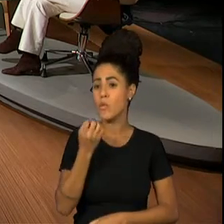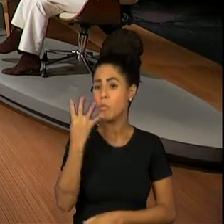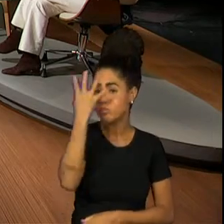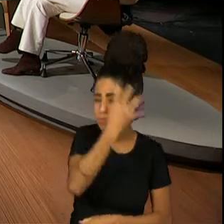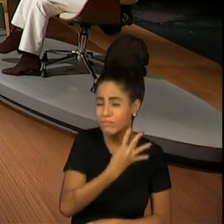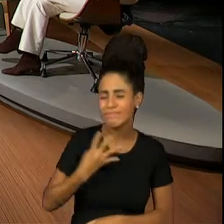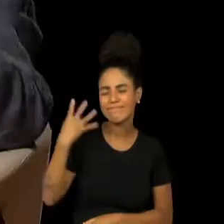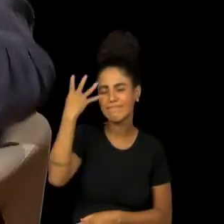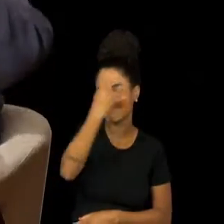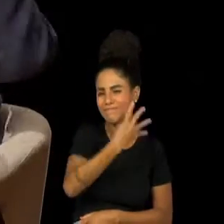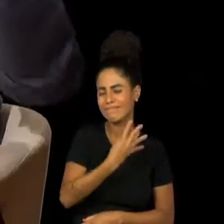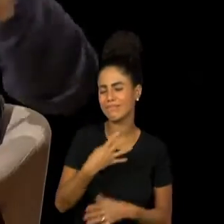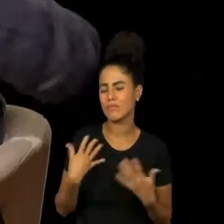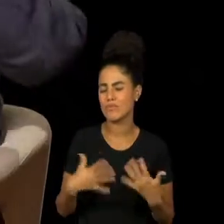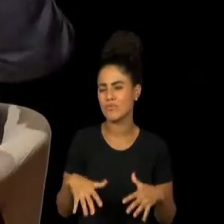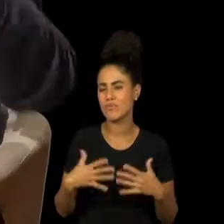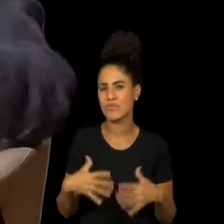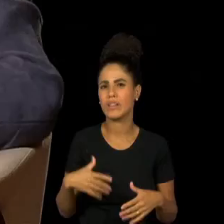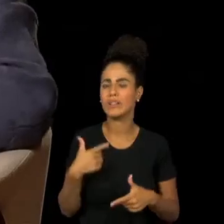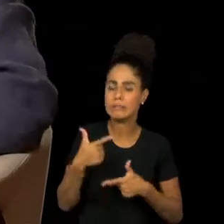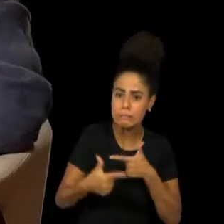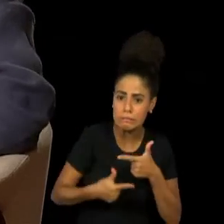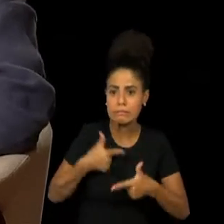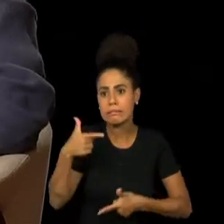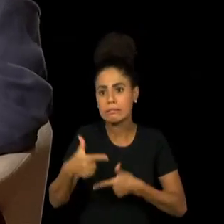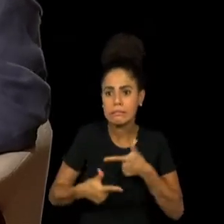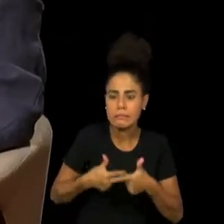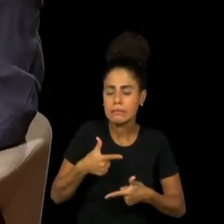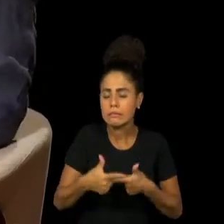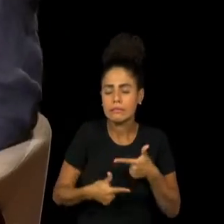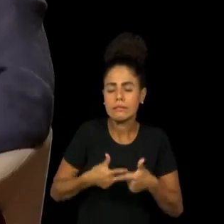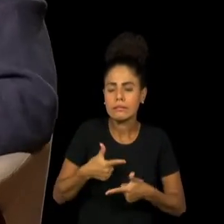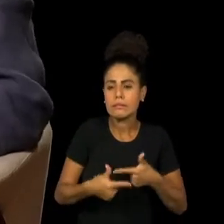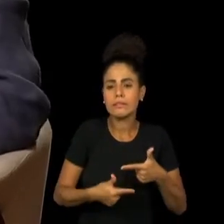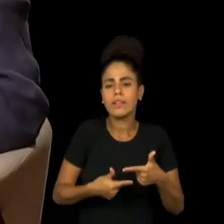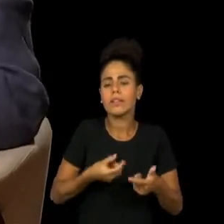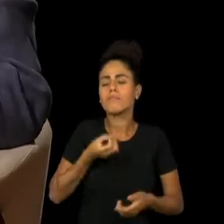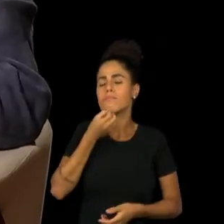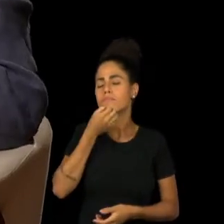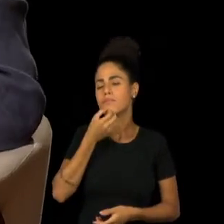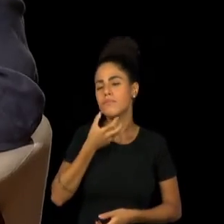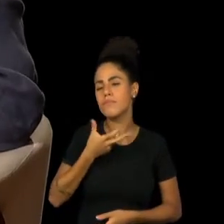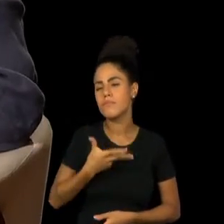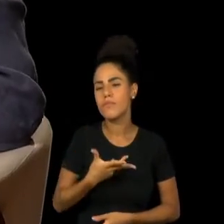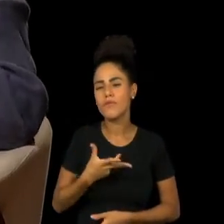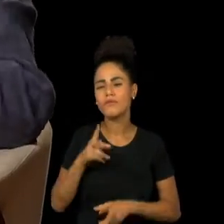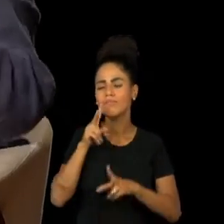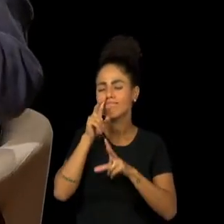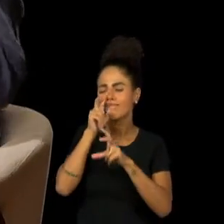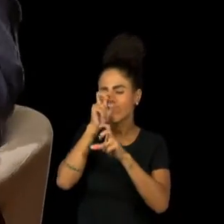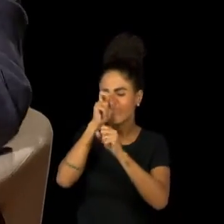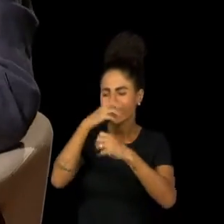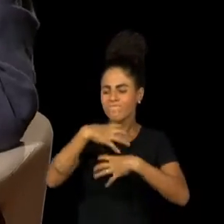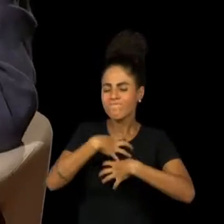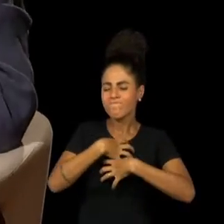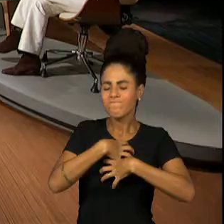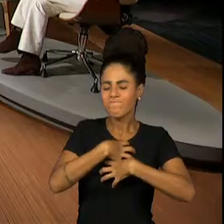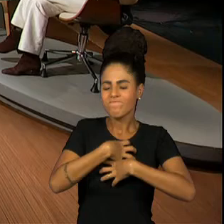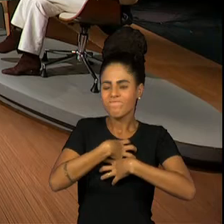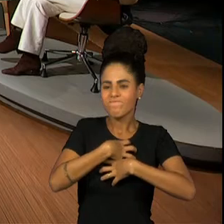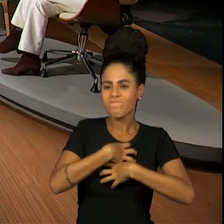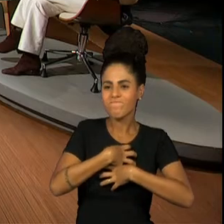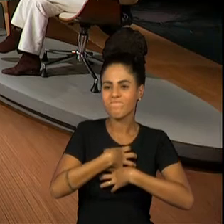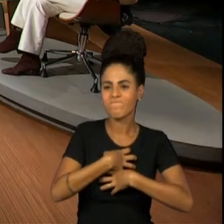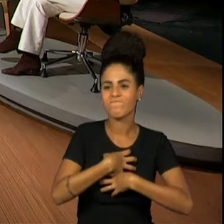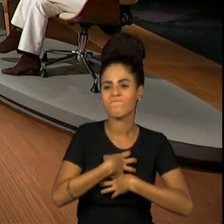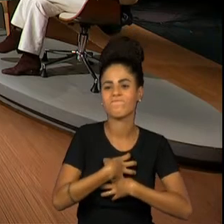pouco. Macunaíma também tinha quatro horas, mas ali estava... Então foi muito forte. Logo depois nasceu minha segunda